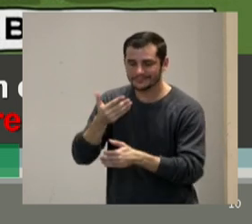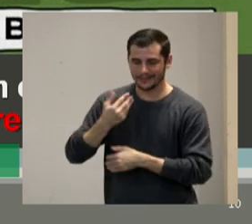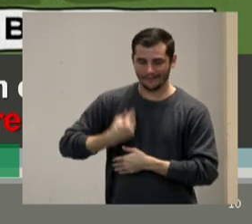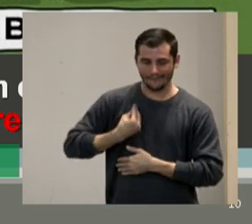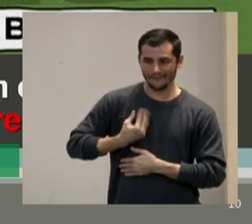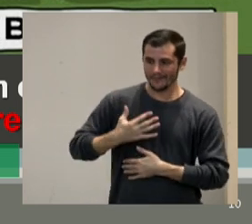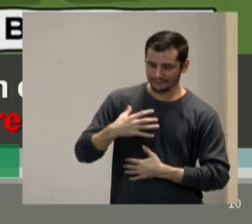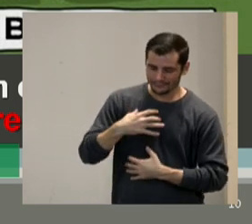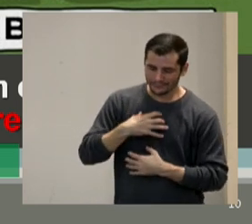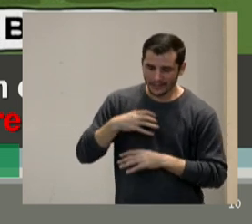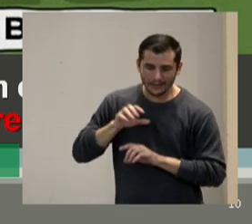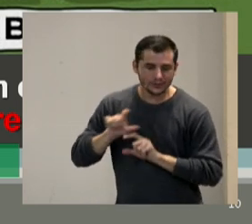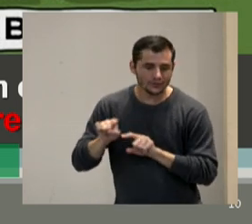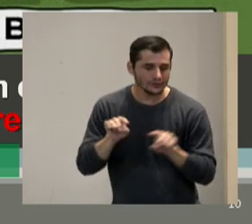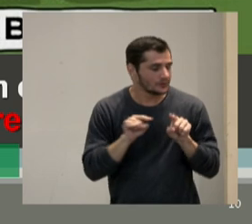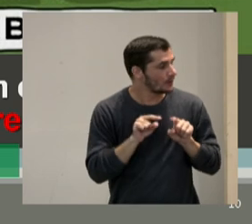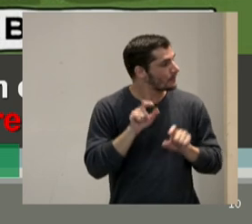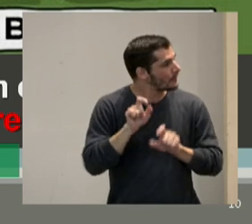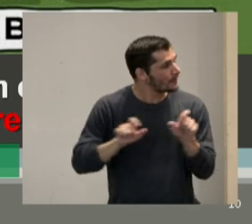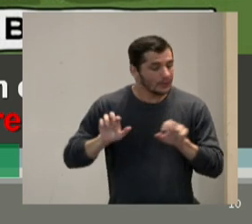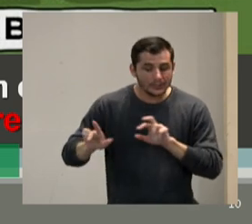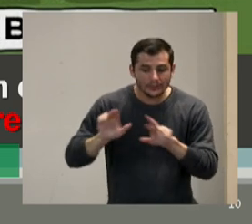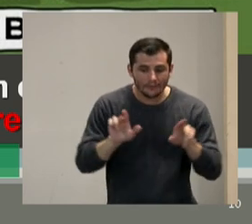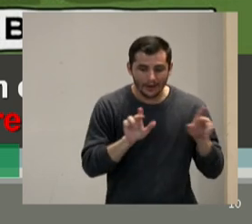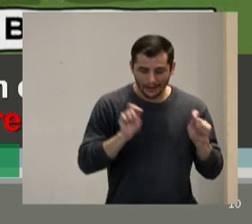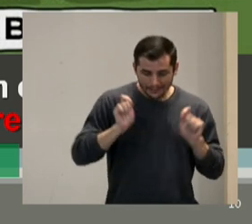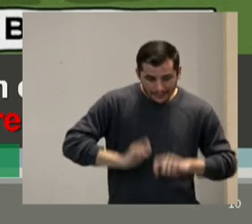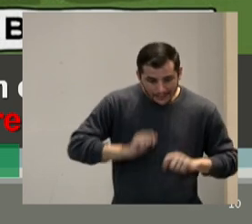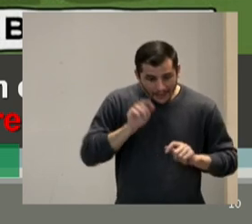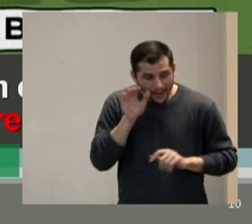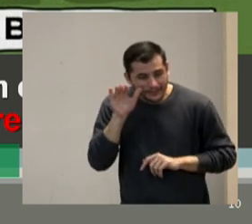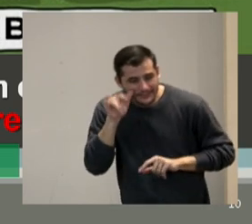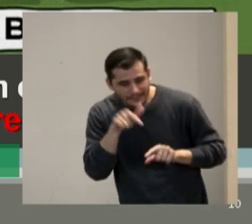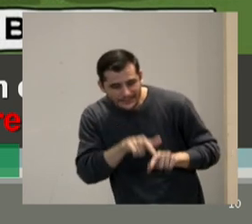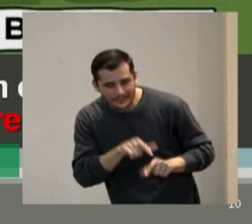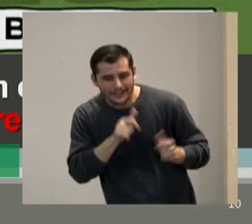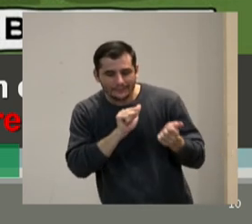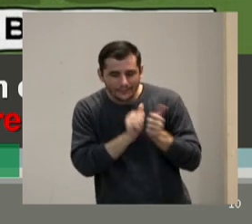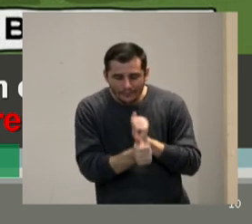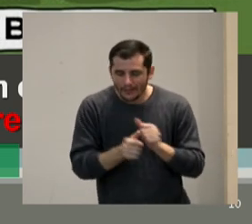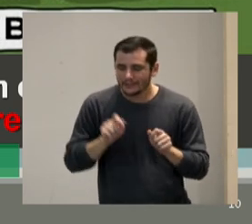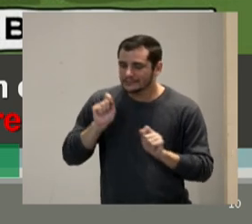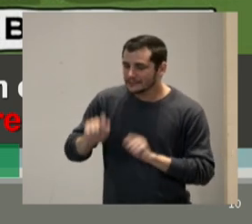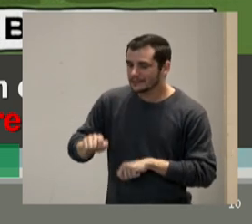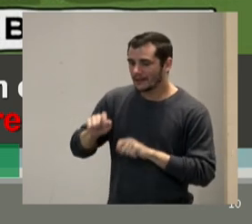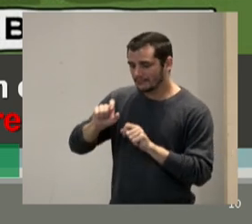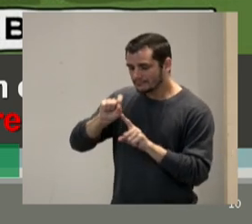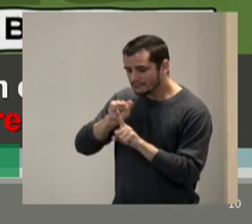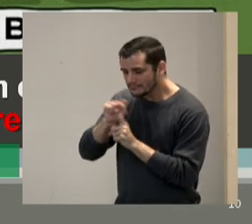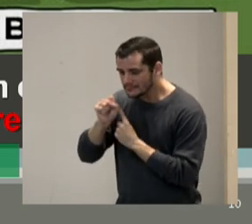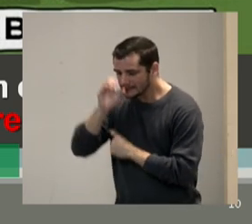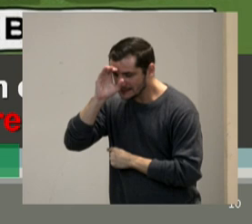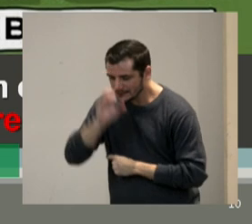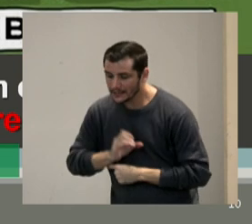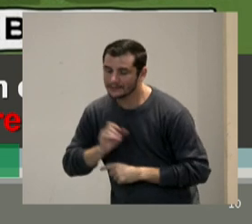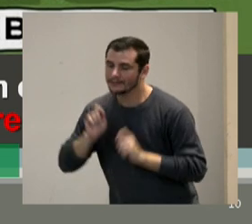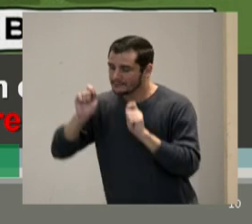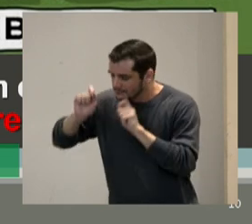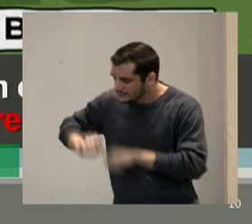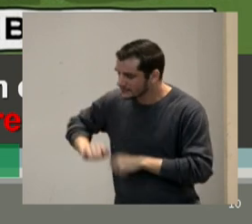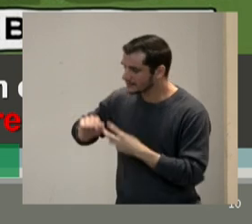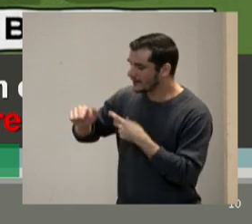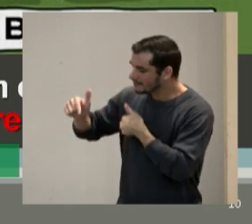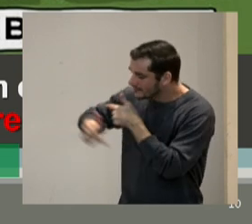e conseguir assistir o jogo conseguir ter cidadania conseguir viver conseguir emprego sem que precise ficar